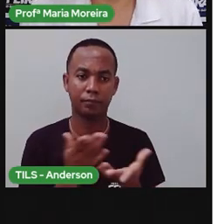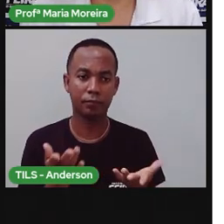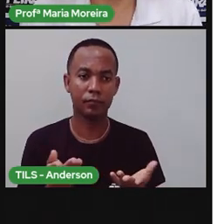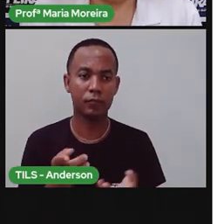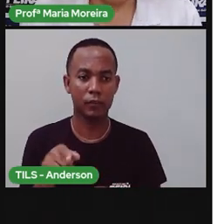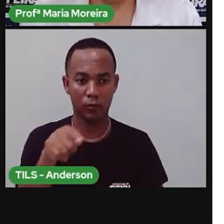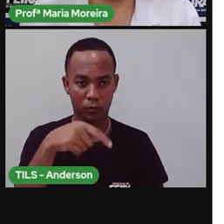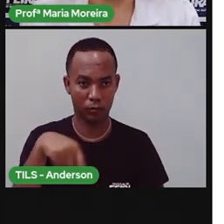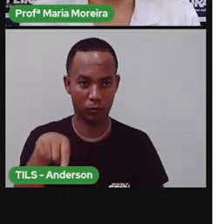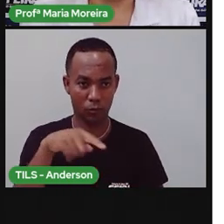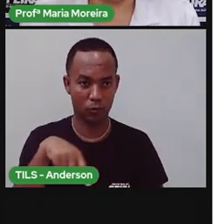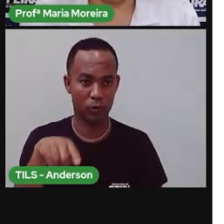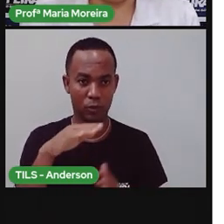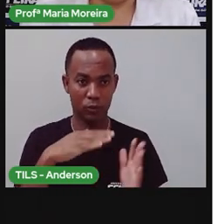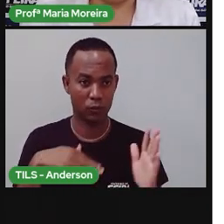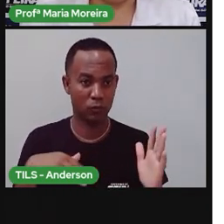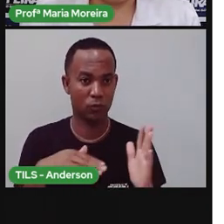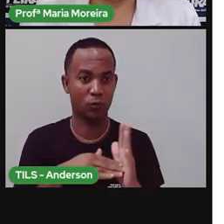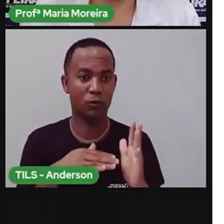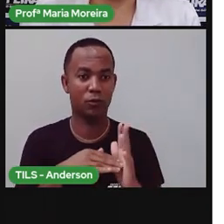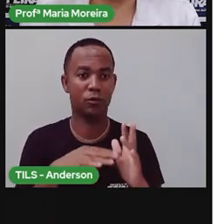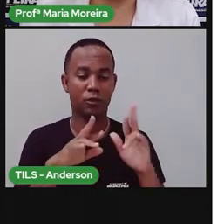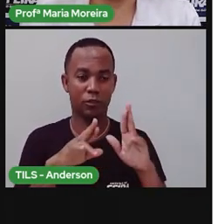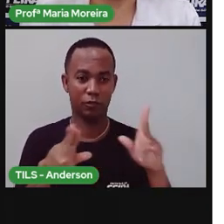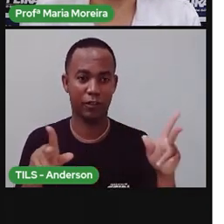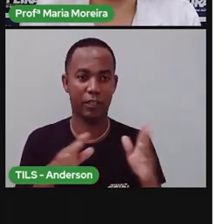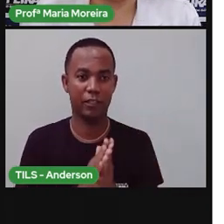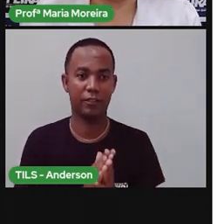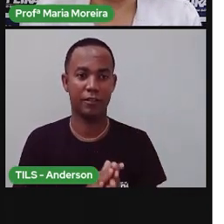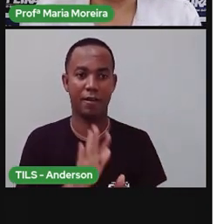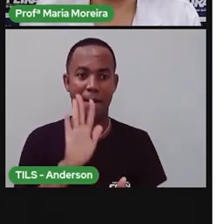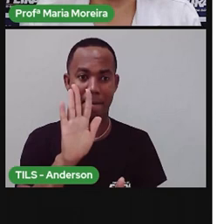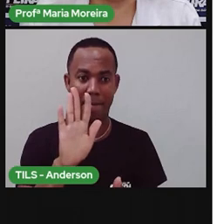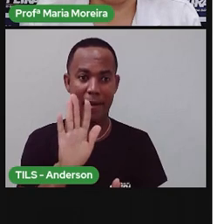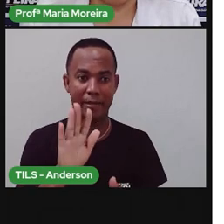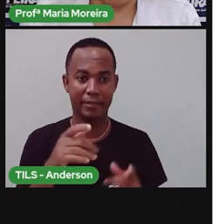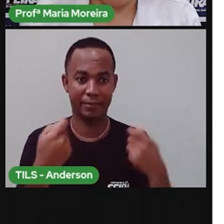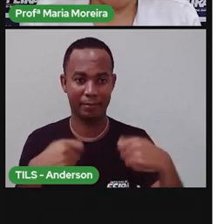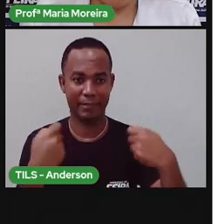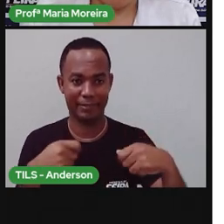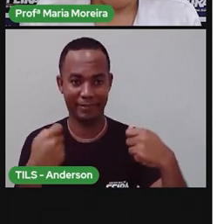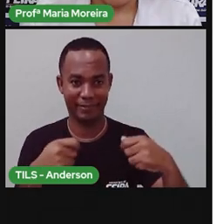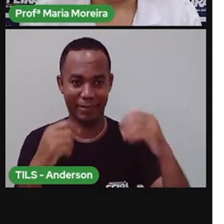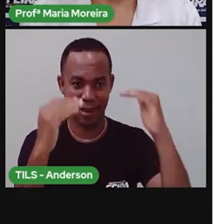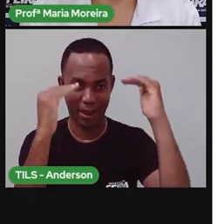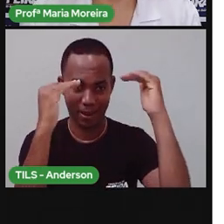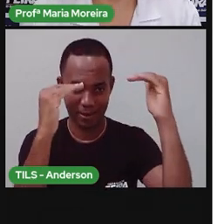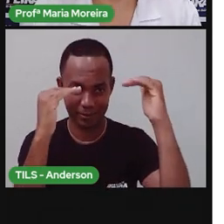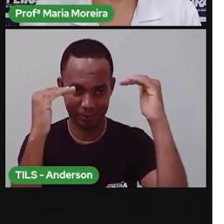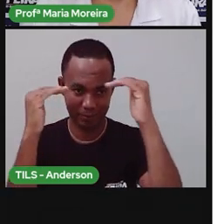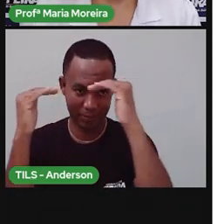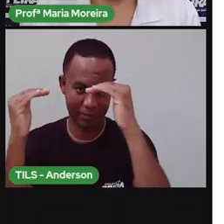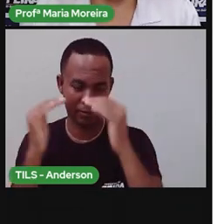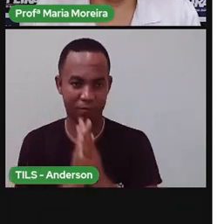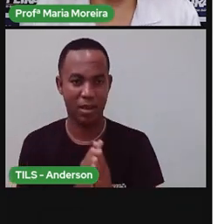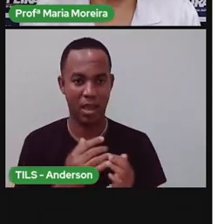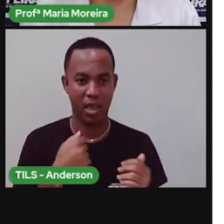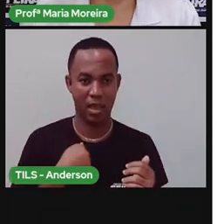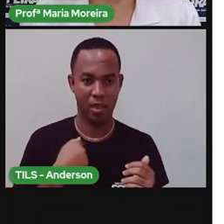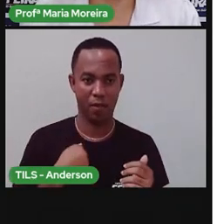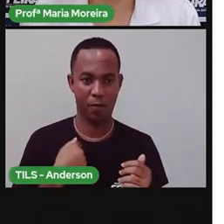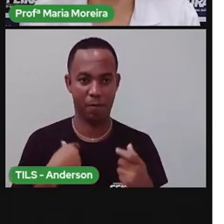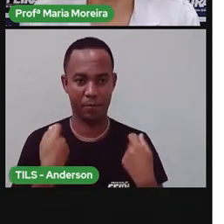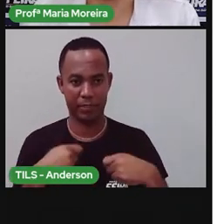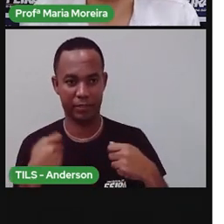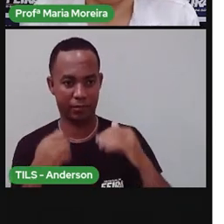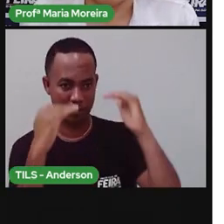Somos todos diferentes, mas precisamos de respeito. desrespeito. Eu preciso respeitar, Anderson,